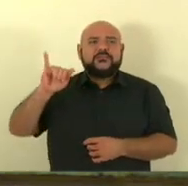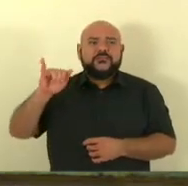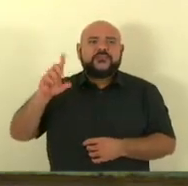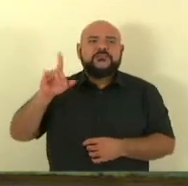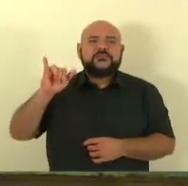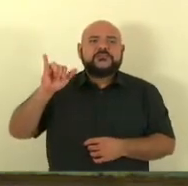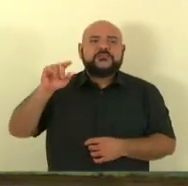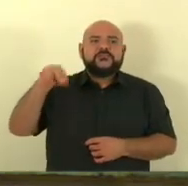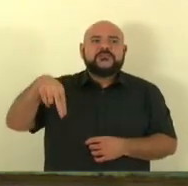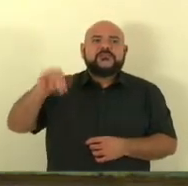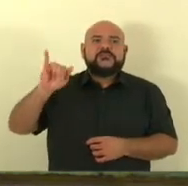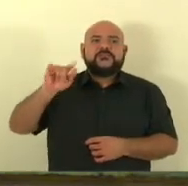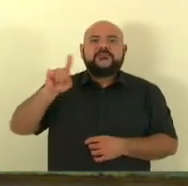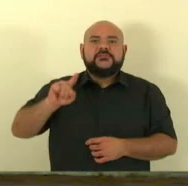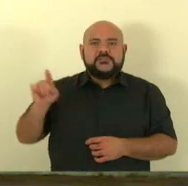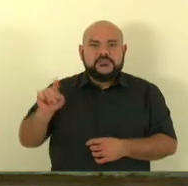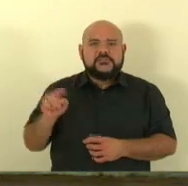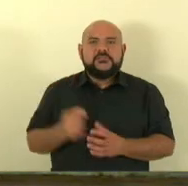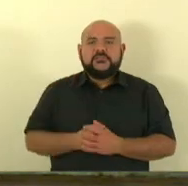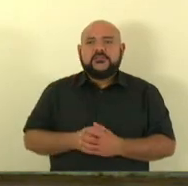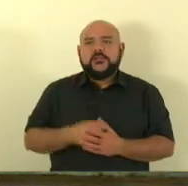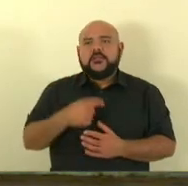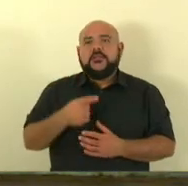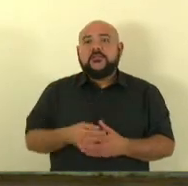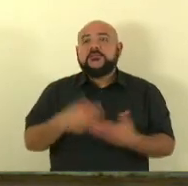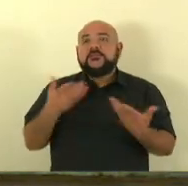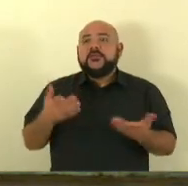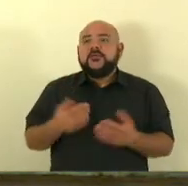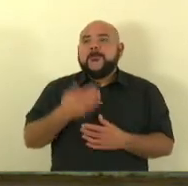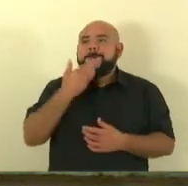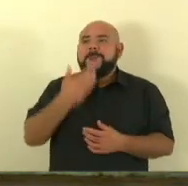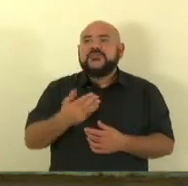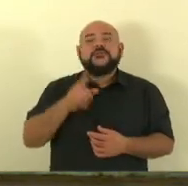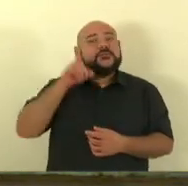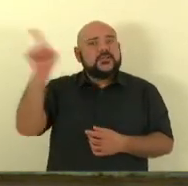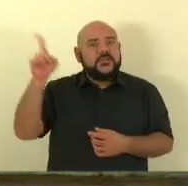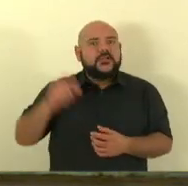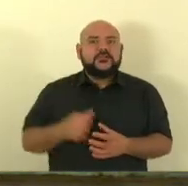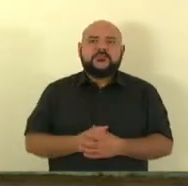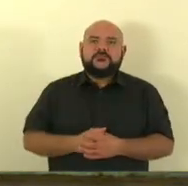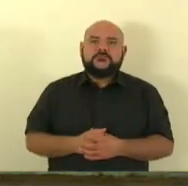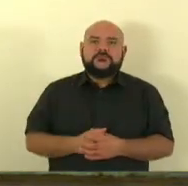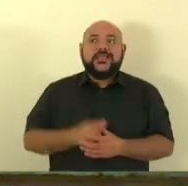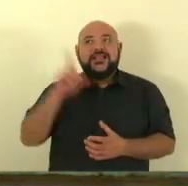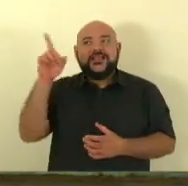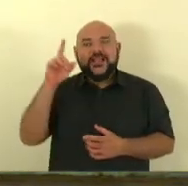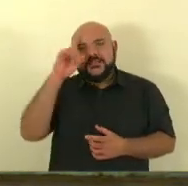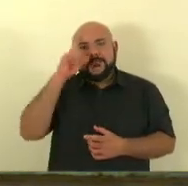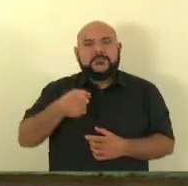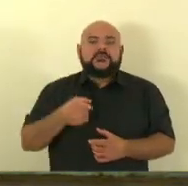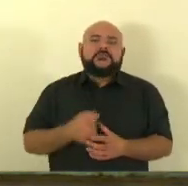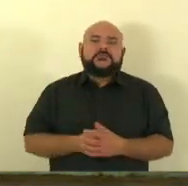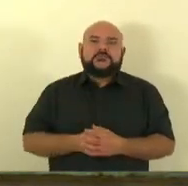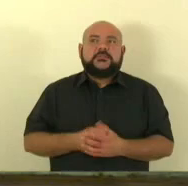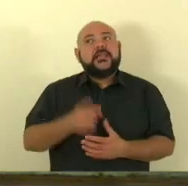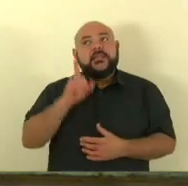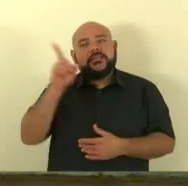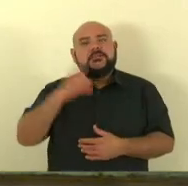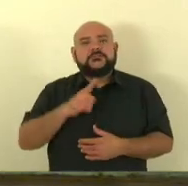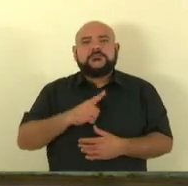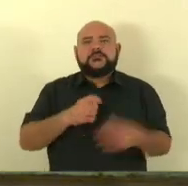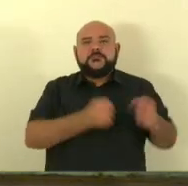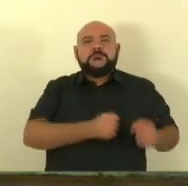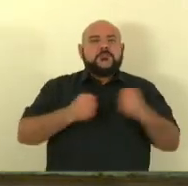que a orde tem que vir de lá é lá que tem que ser a orde então vocês